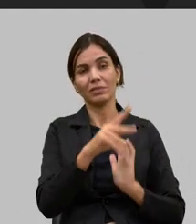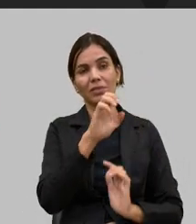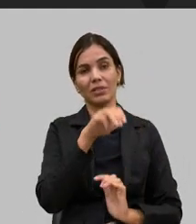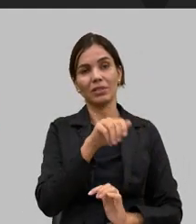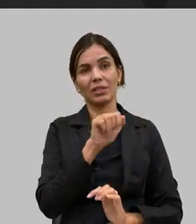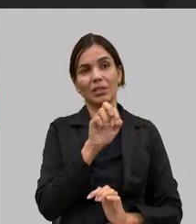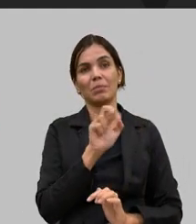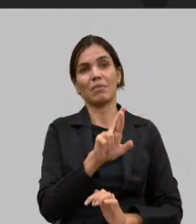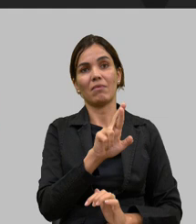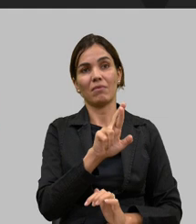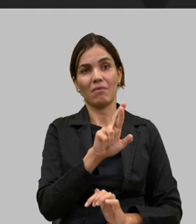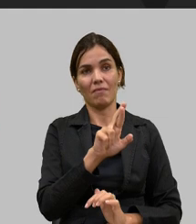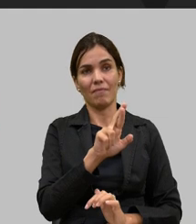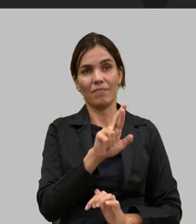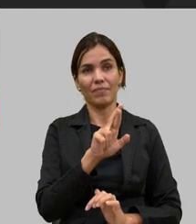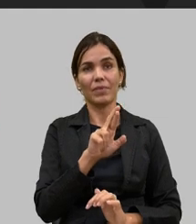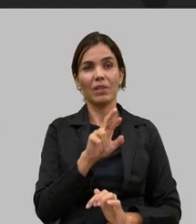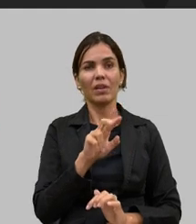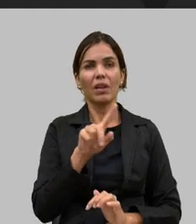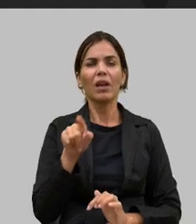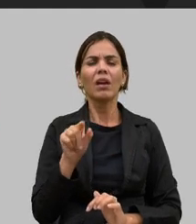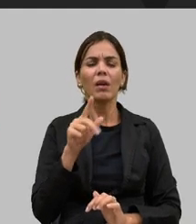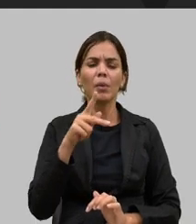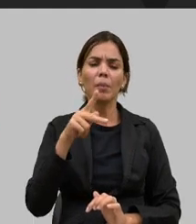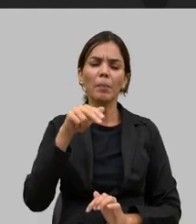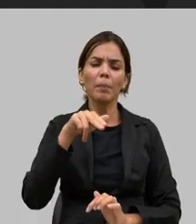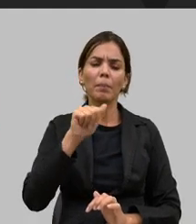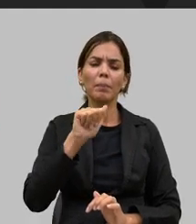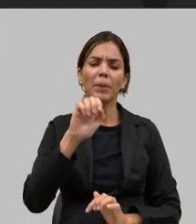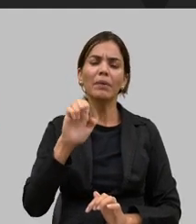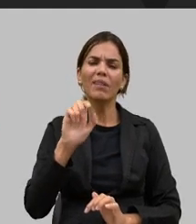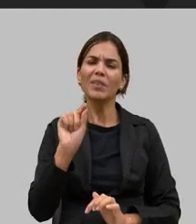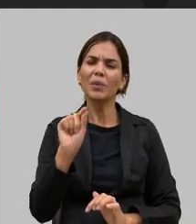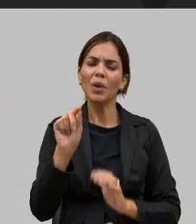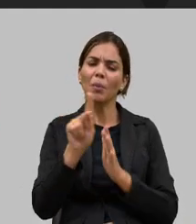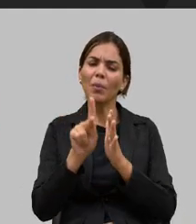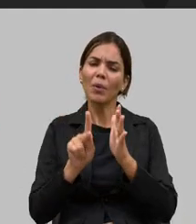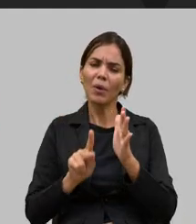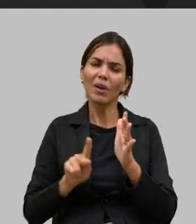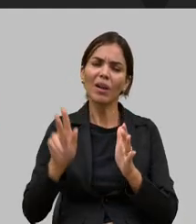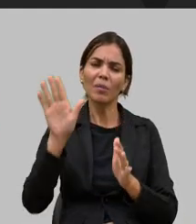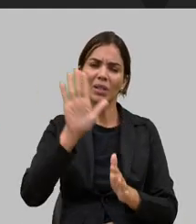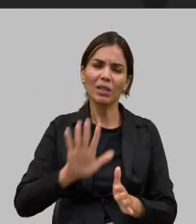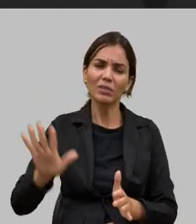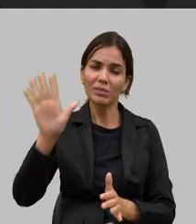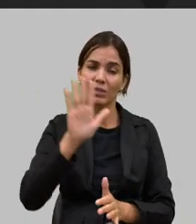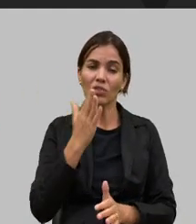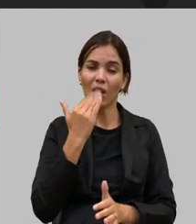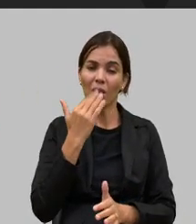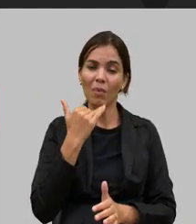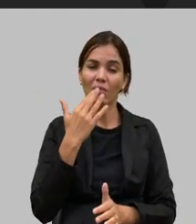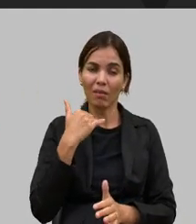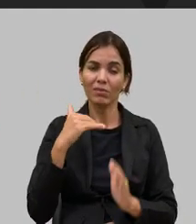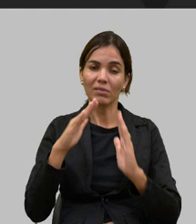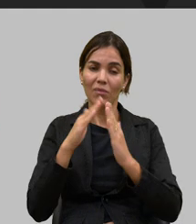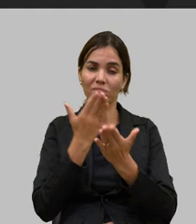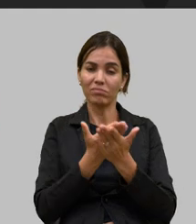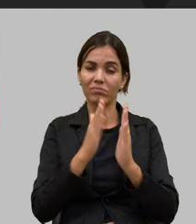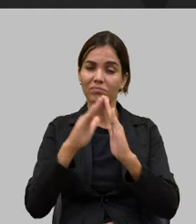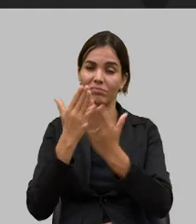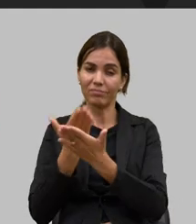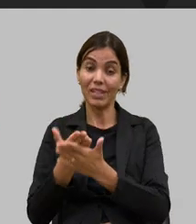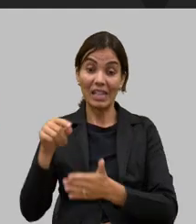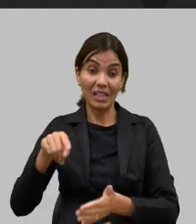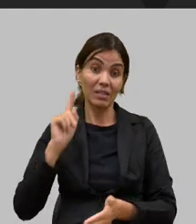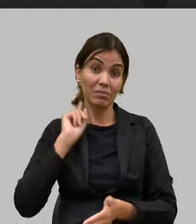PNAE PNAE para quem não conhece é o programa nacional de alimentação escolar e em Minas Gerais nós somos exemplo para o mundo